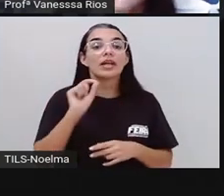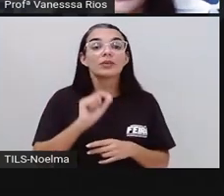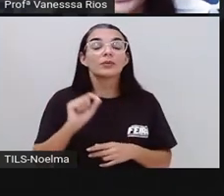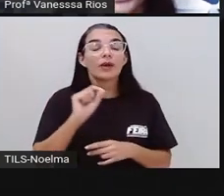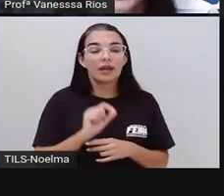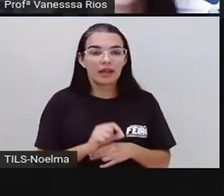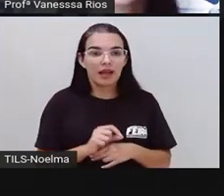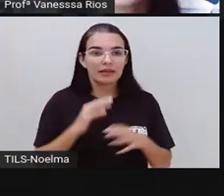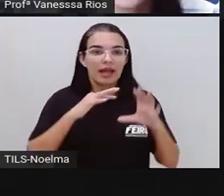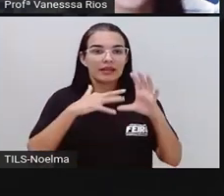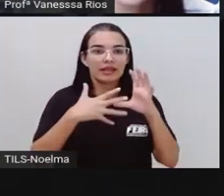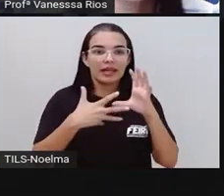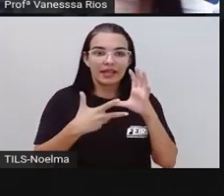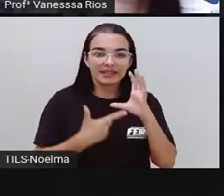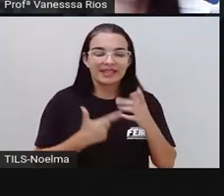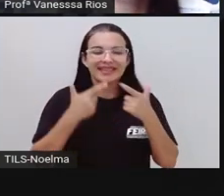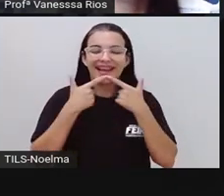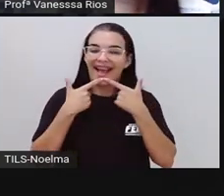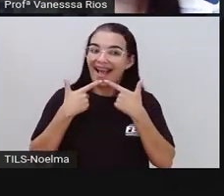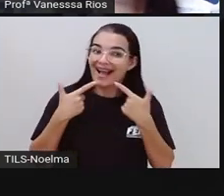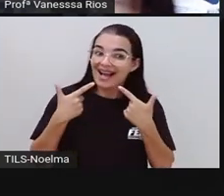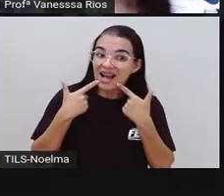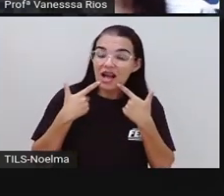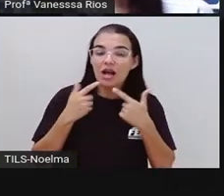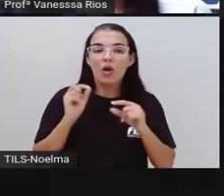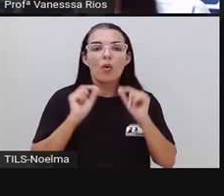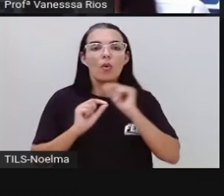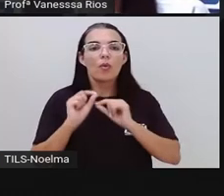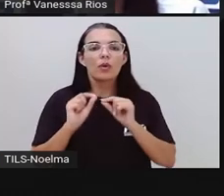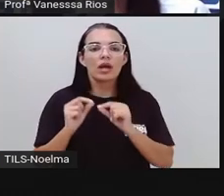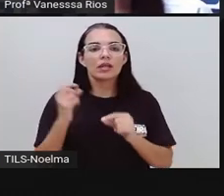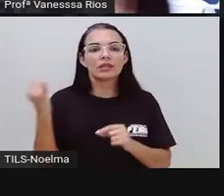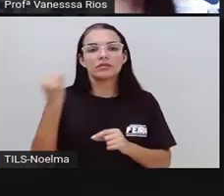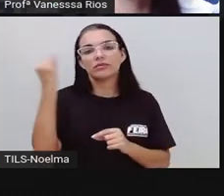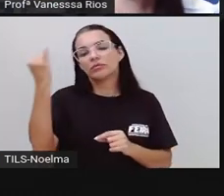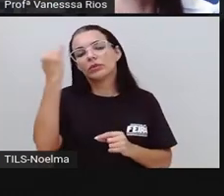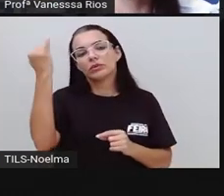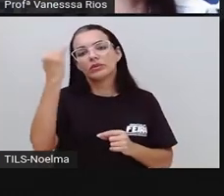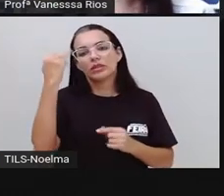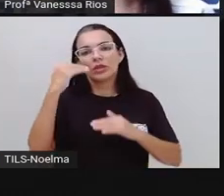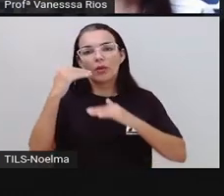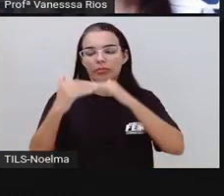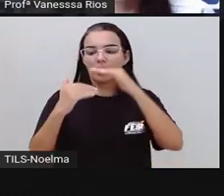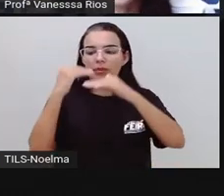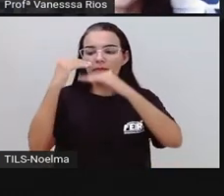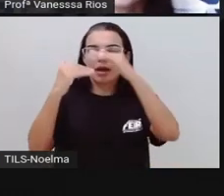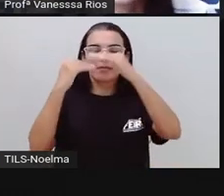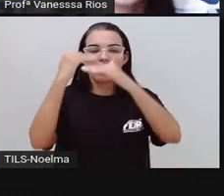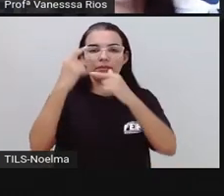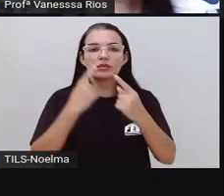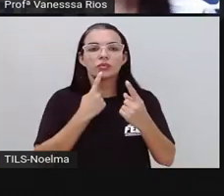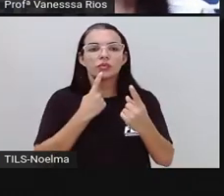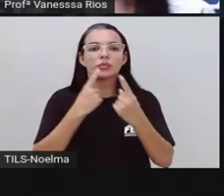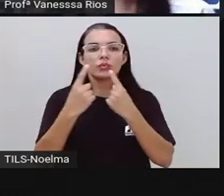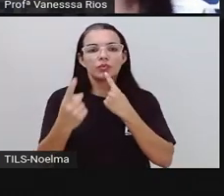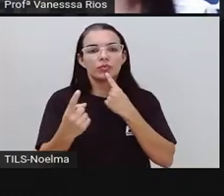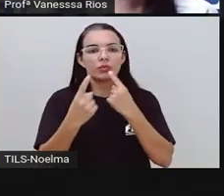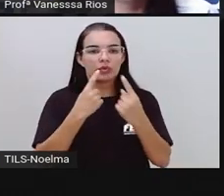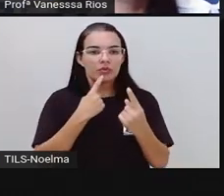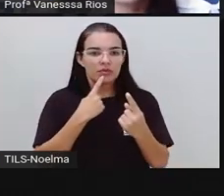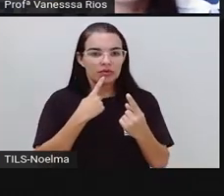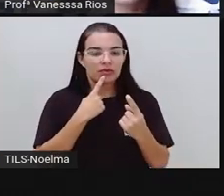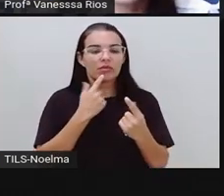a característica do humor, o quanto é importante esse processo dialógico que acontece